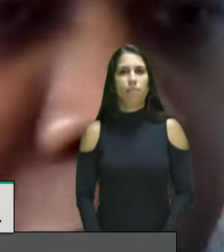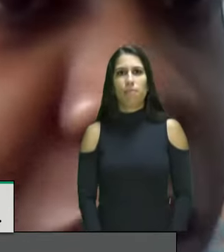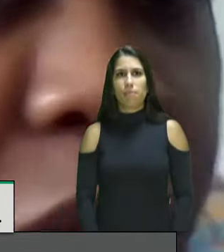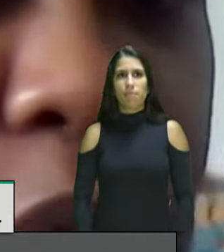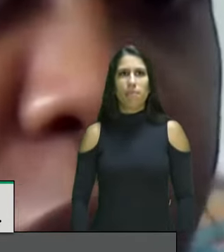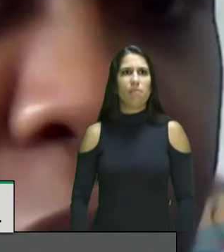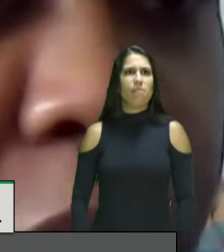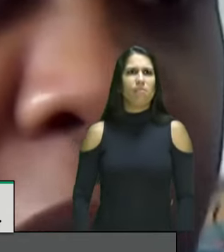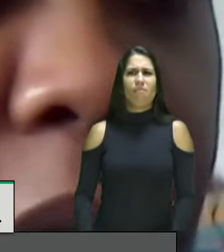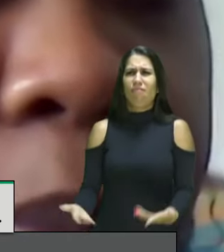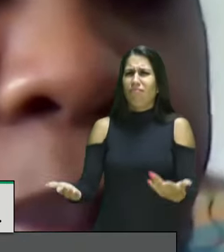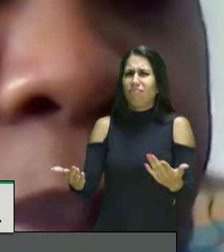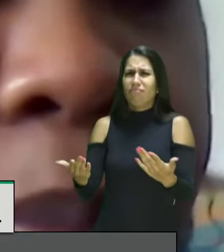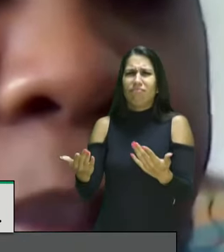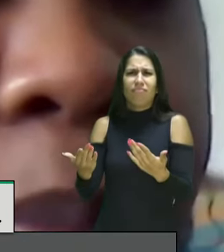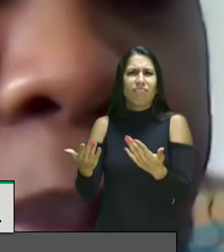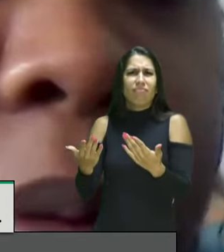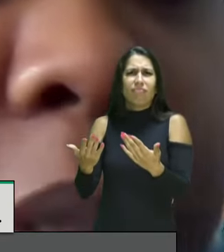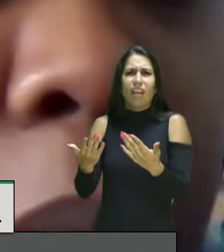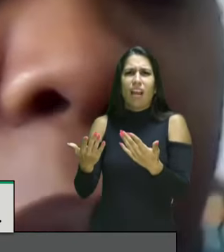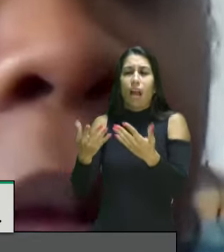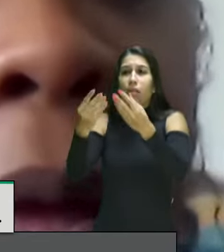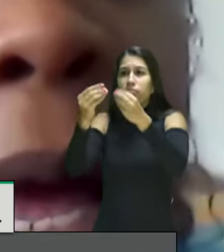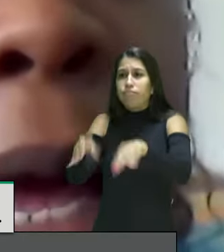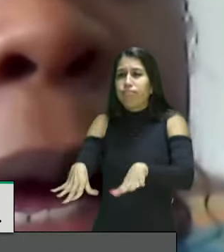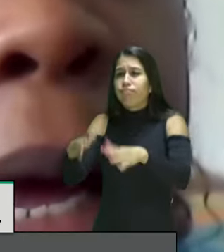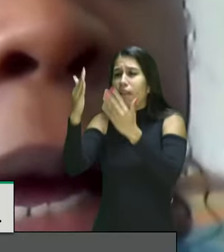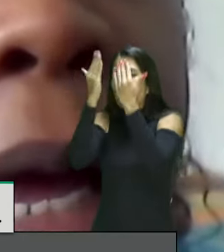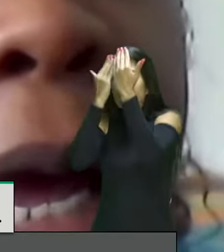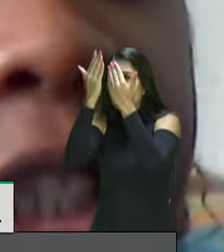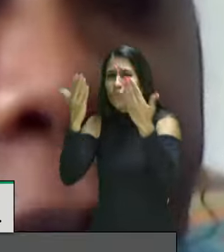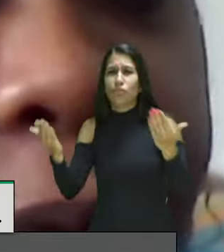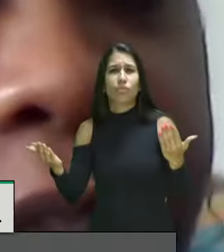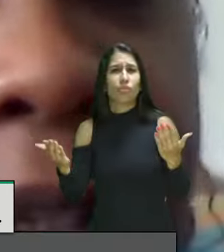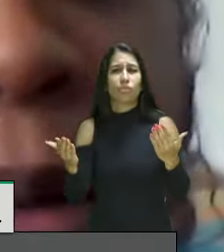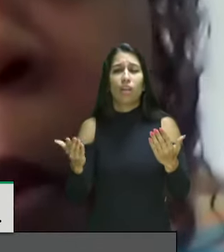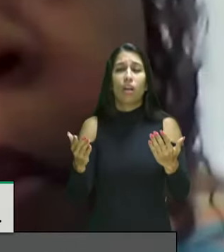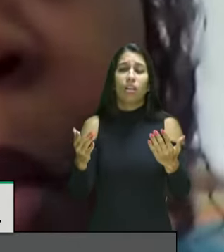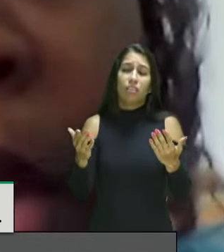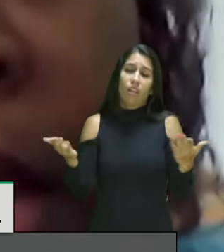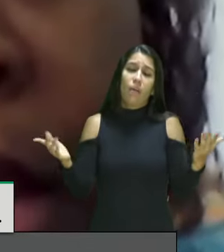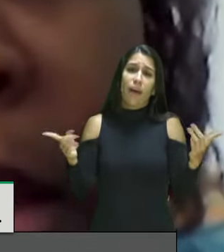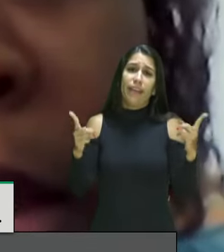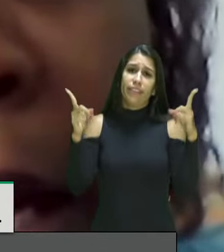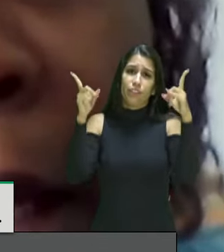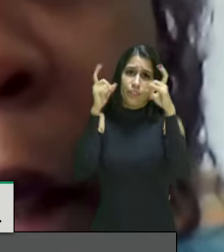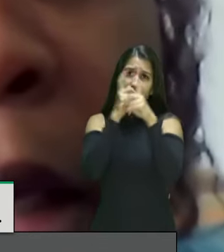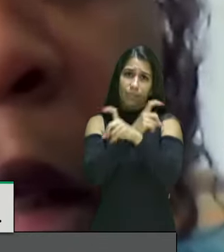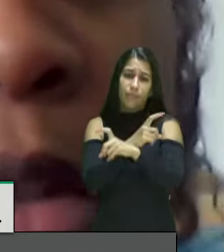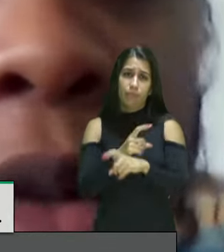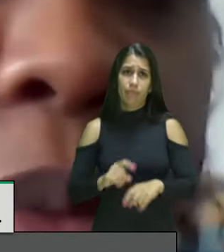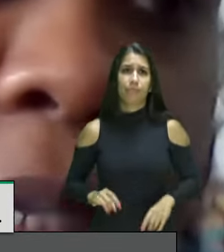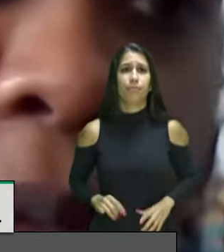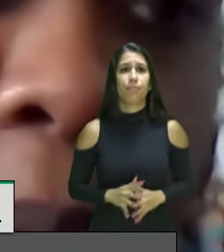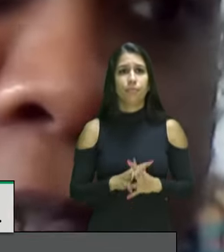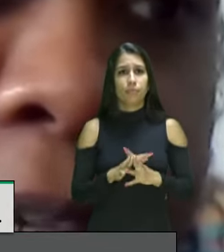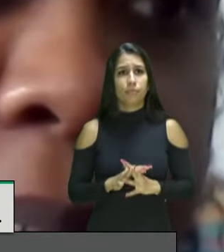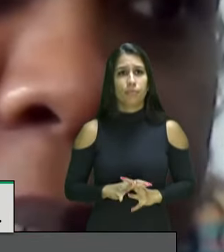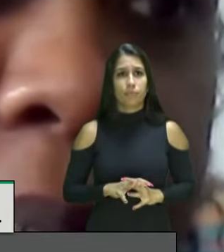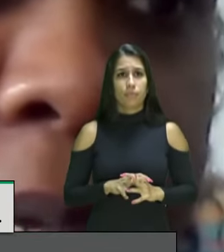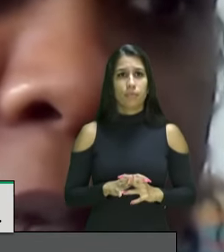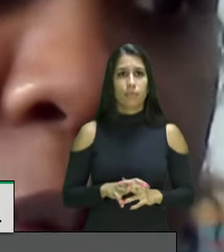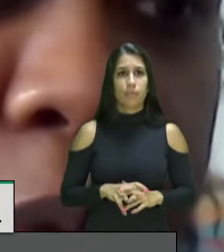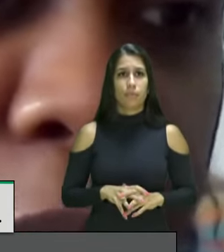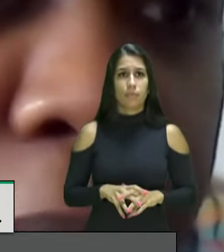psicólogas tudo então é difícil e aí isso não é só na